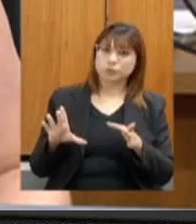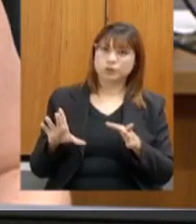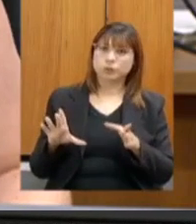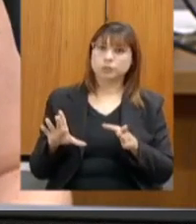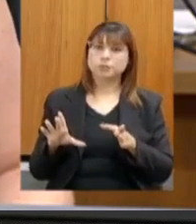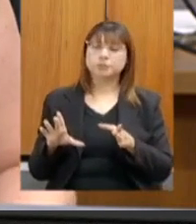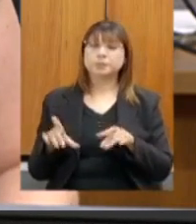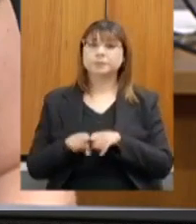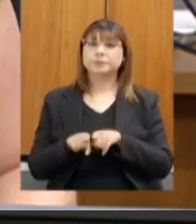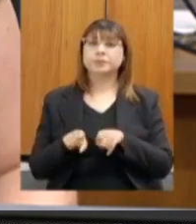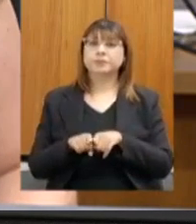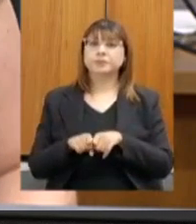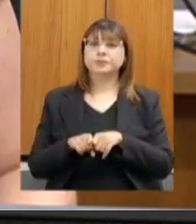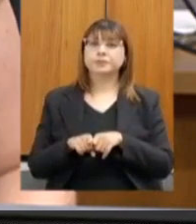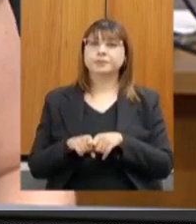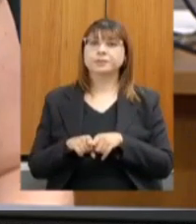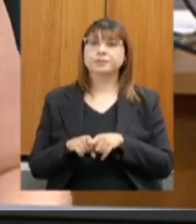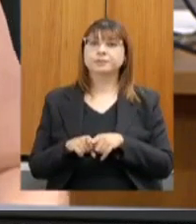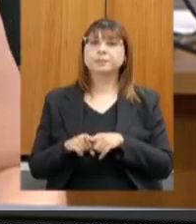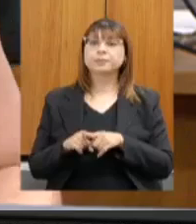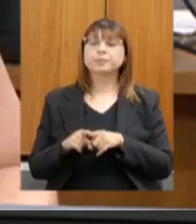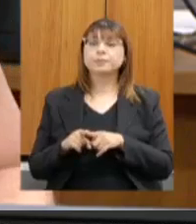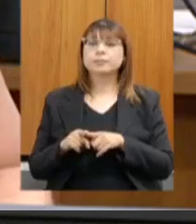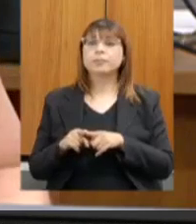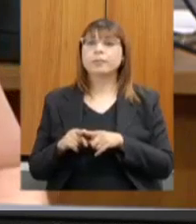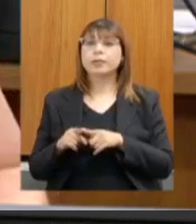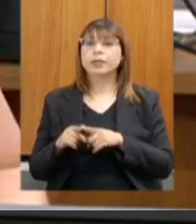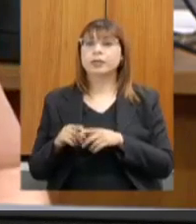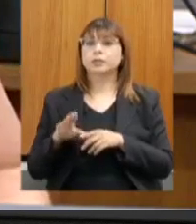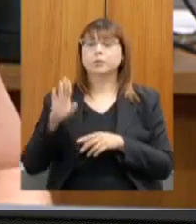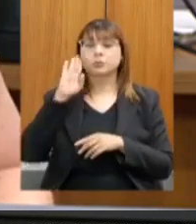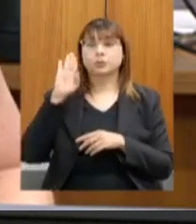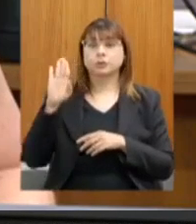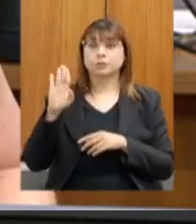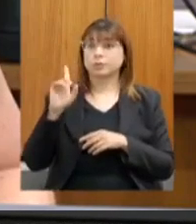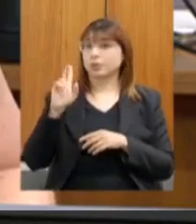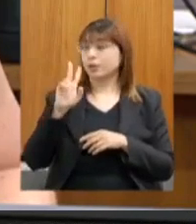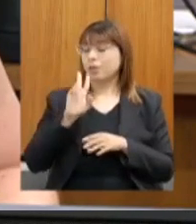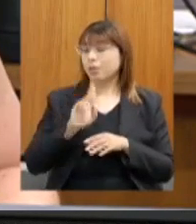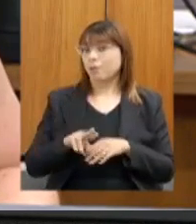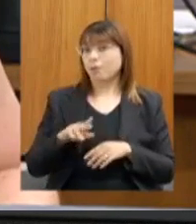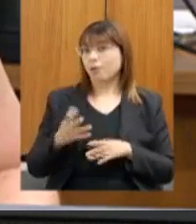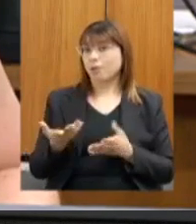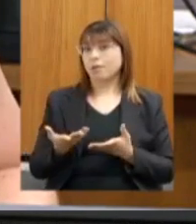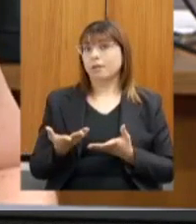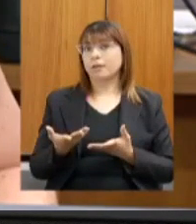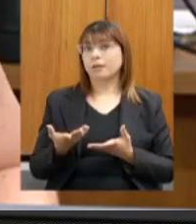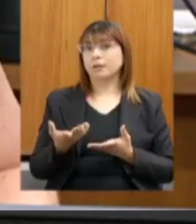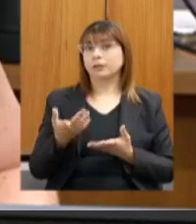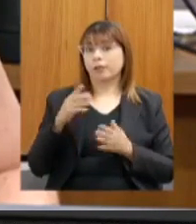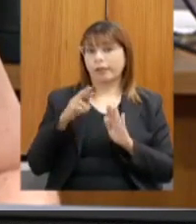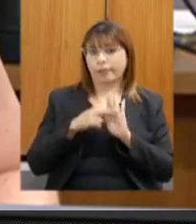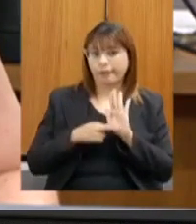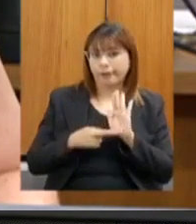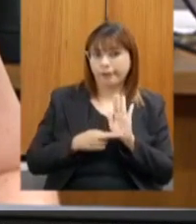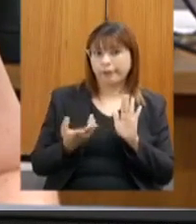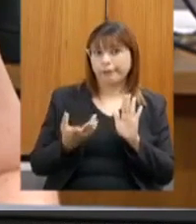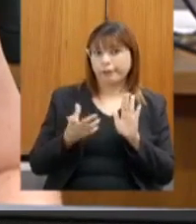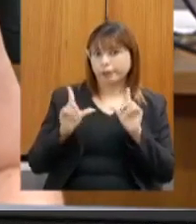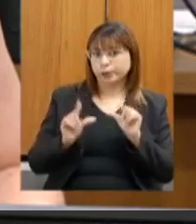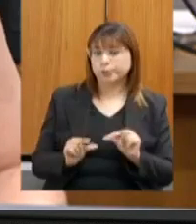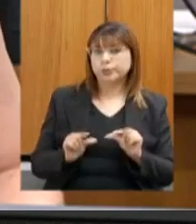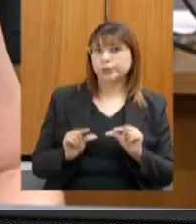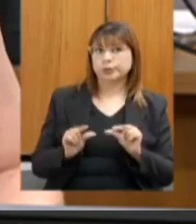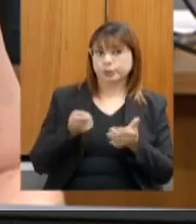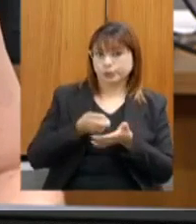destacar que isso de forma nenhuma significa redução de rigor ou de critérios nessas avaliações.